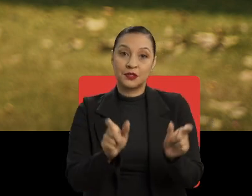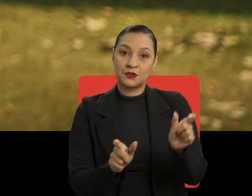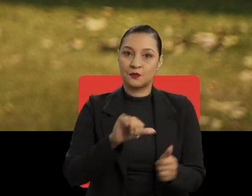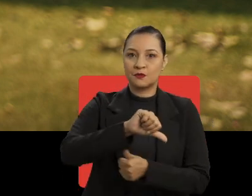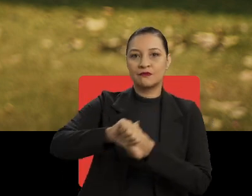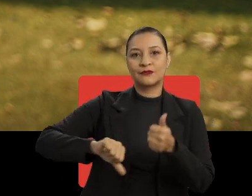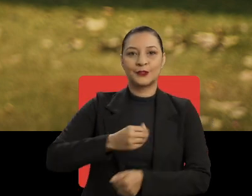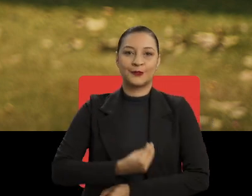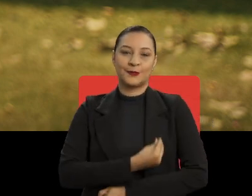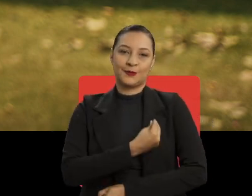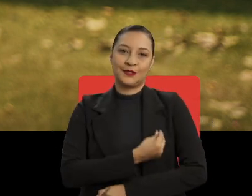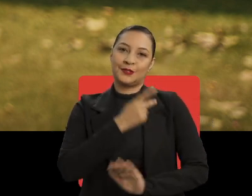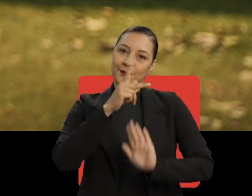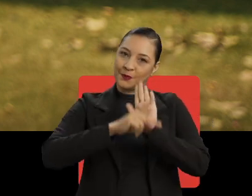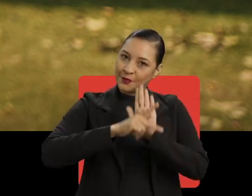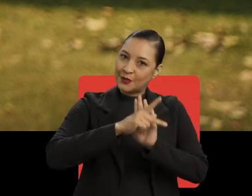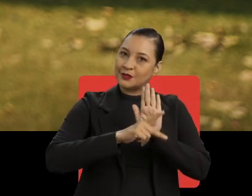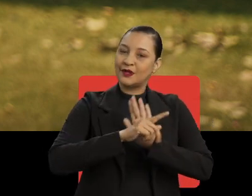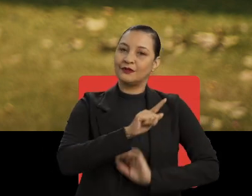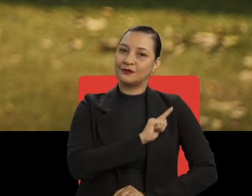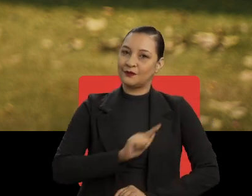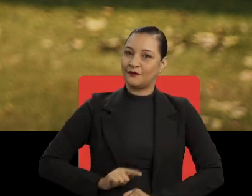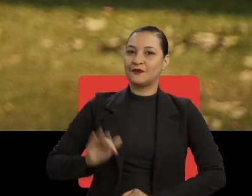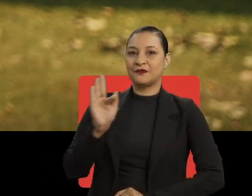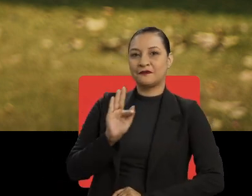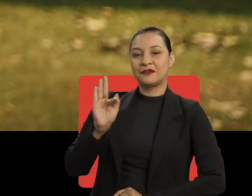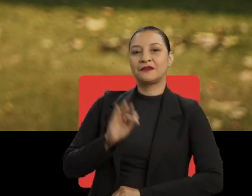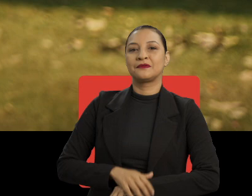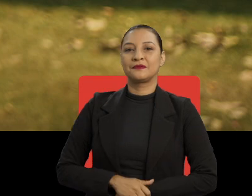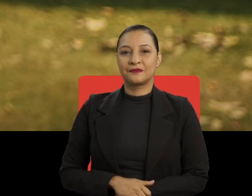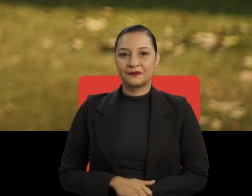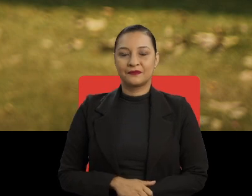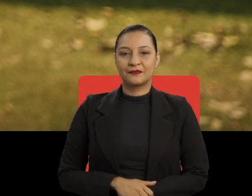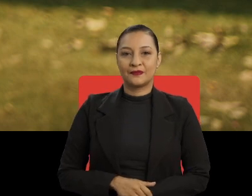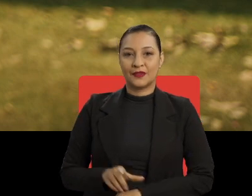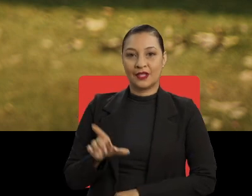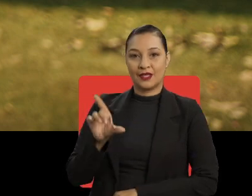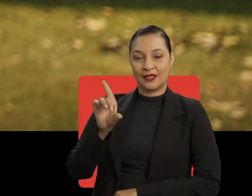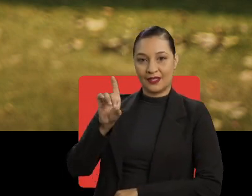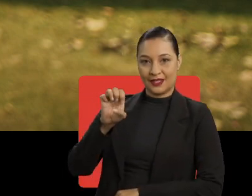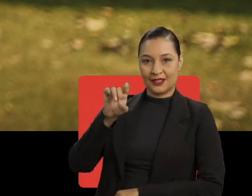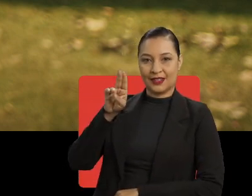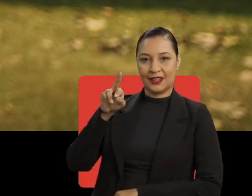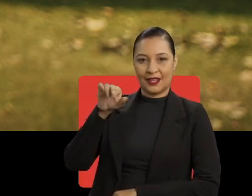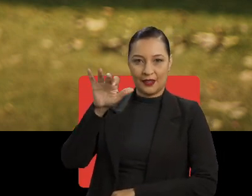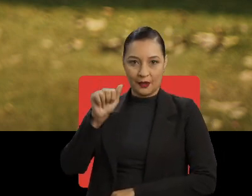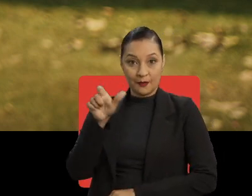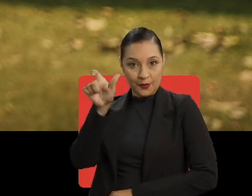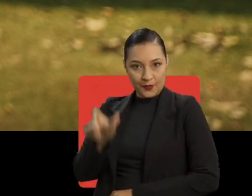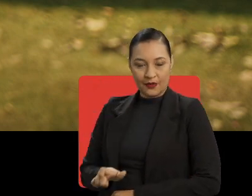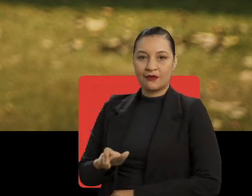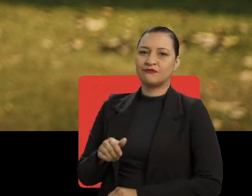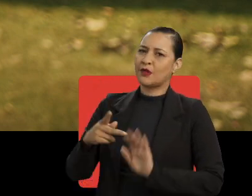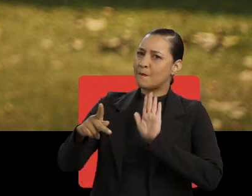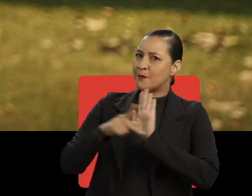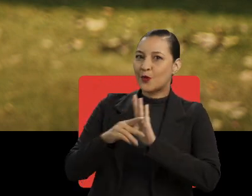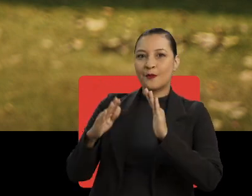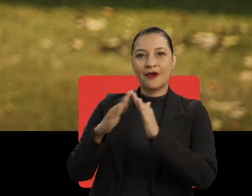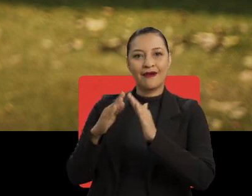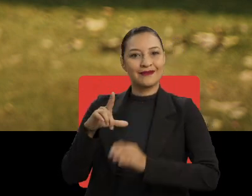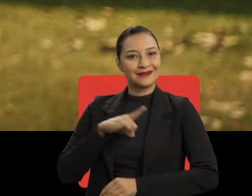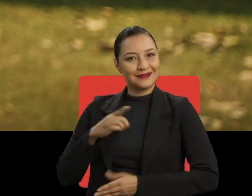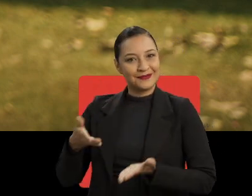sua vida mudada por programas dos governos do presidente Lula. A Débora, que passou até a sua casinha, o seu cantinho.